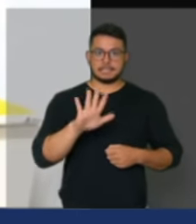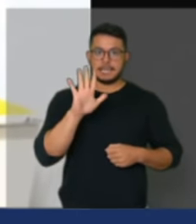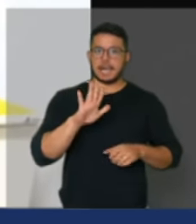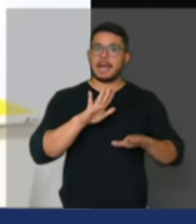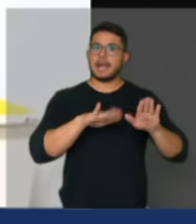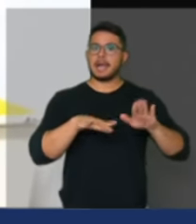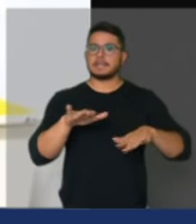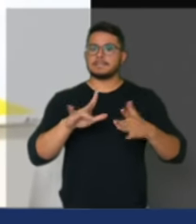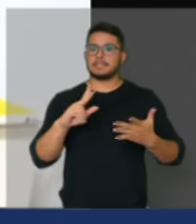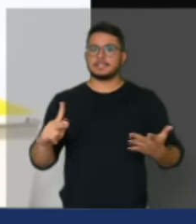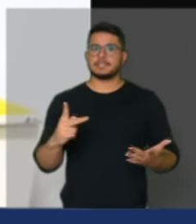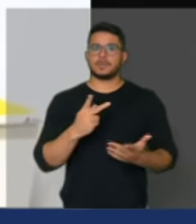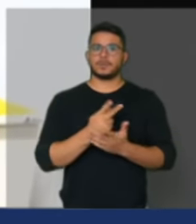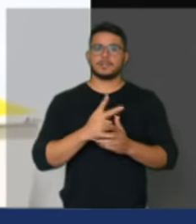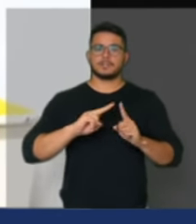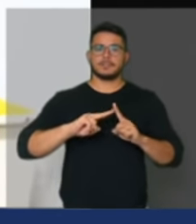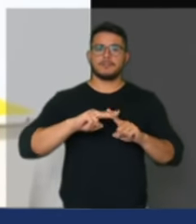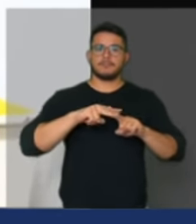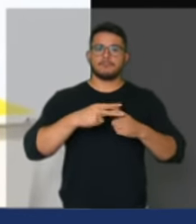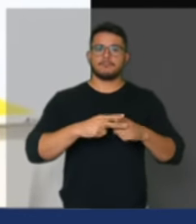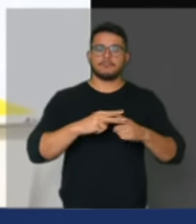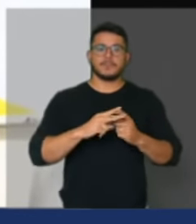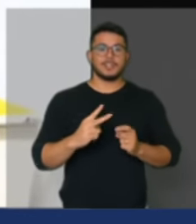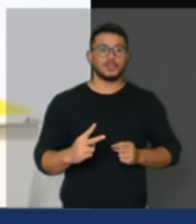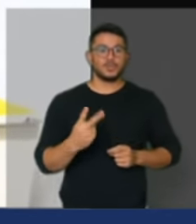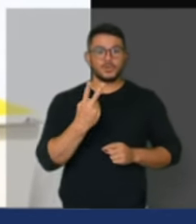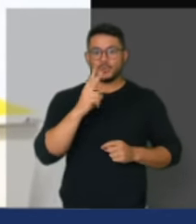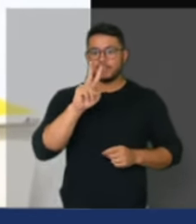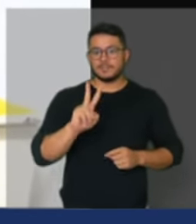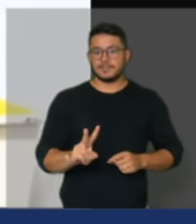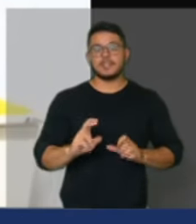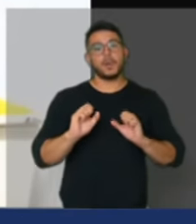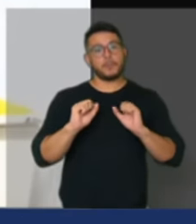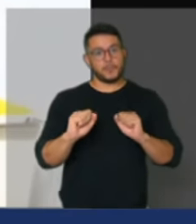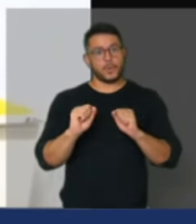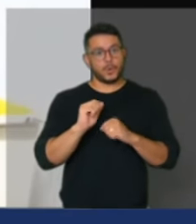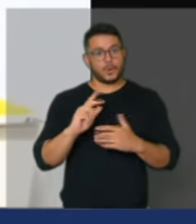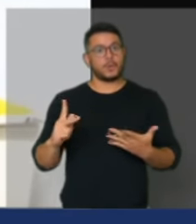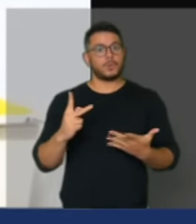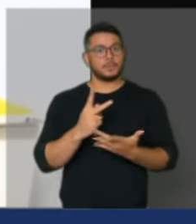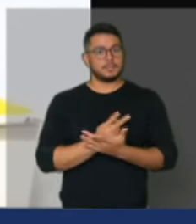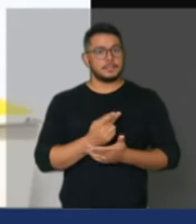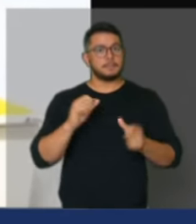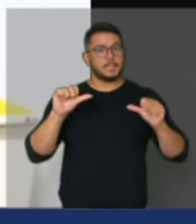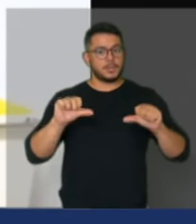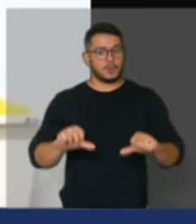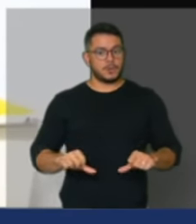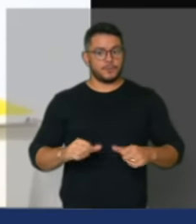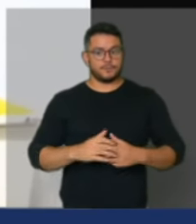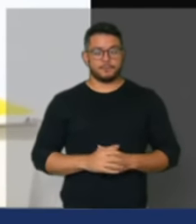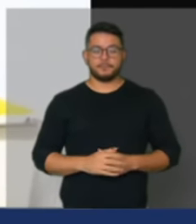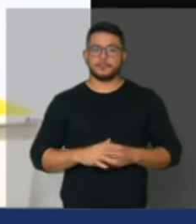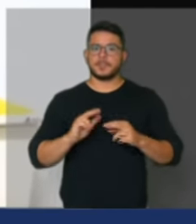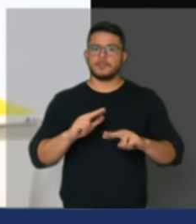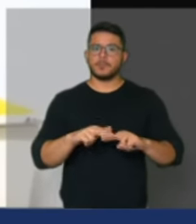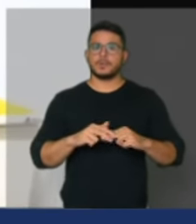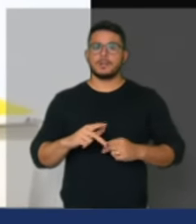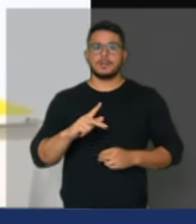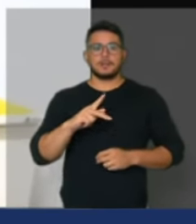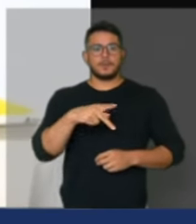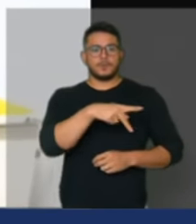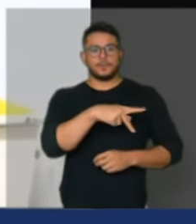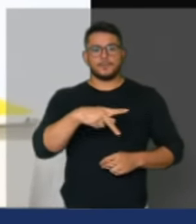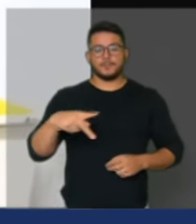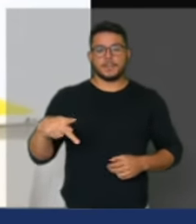mês, pode piorar cada vez mais, porque o presidente da Petrobras disse que a Petrobras não vai tomar nenhuma decisão para